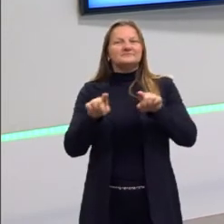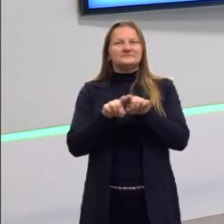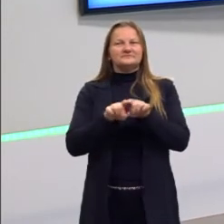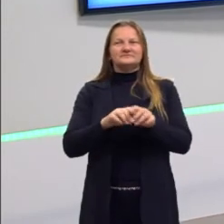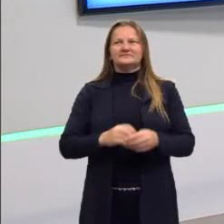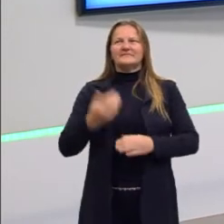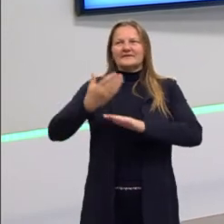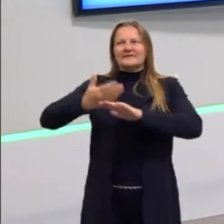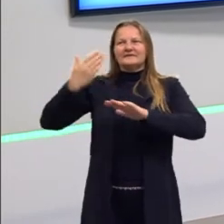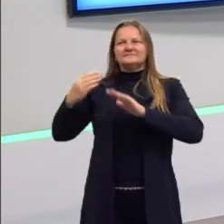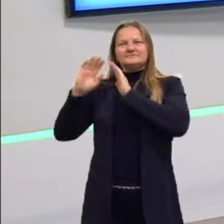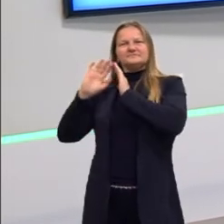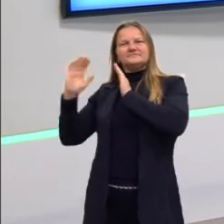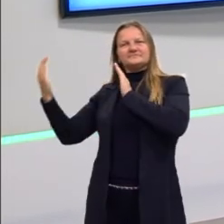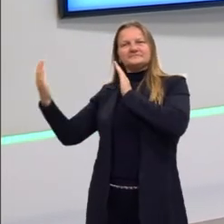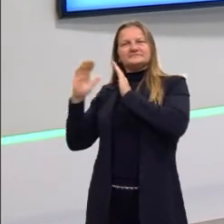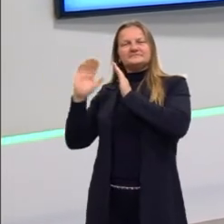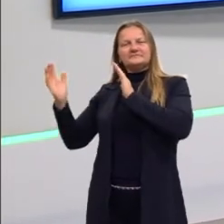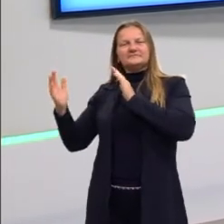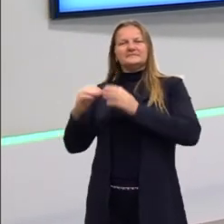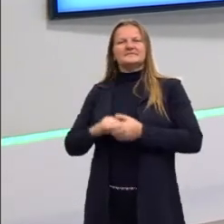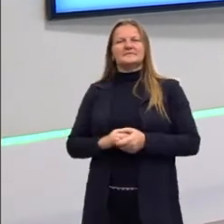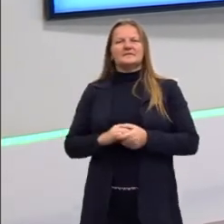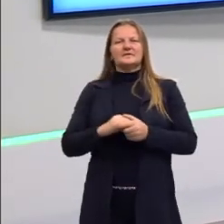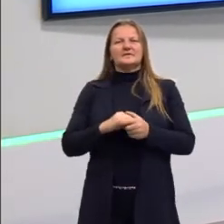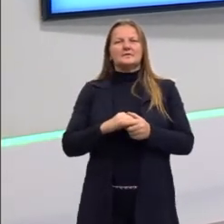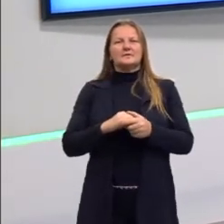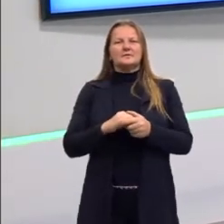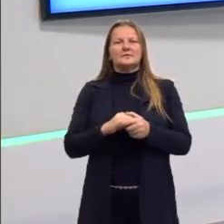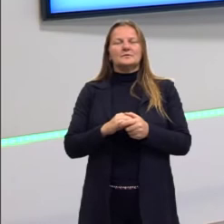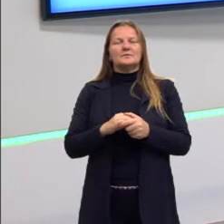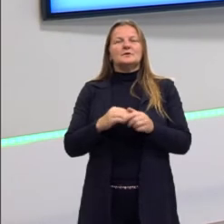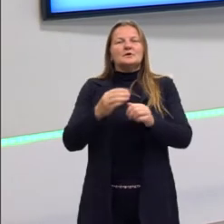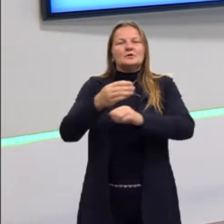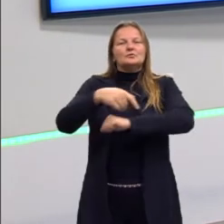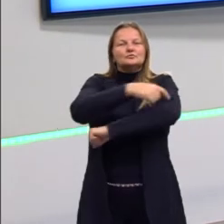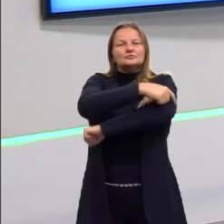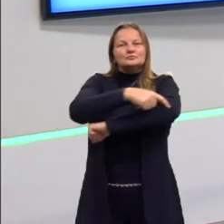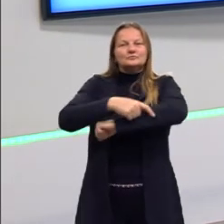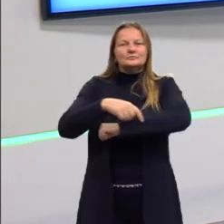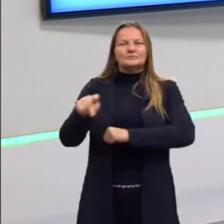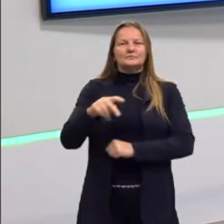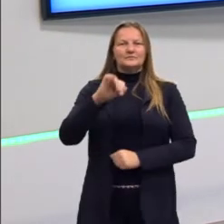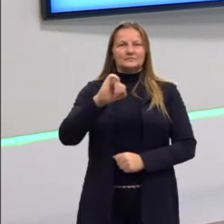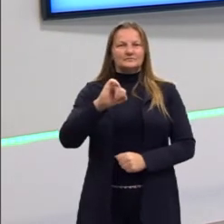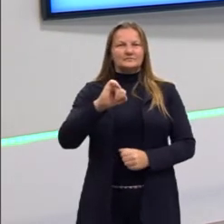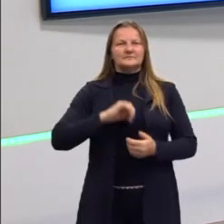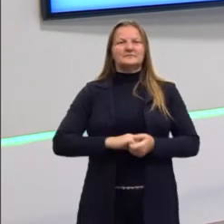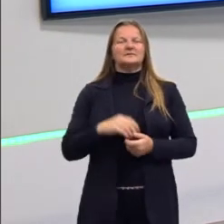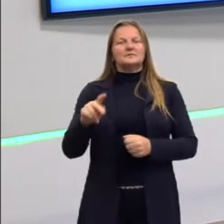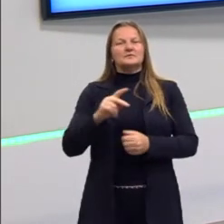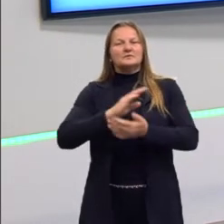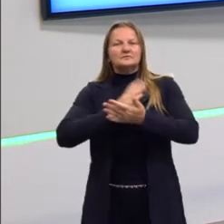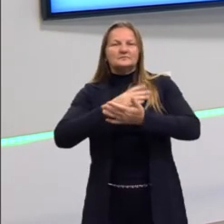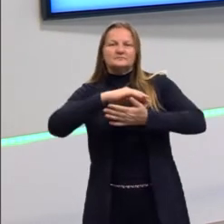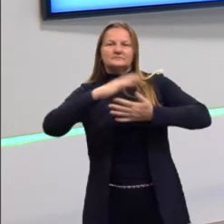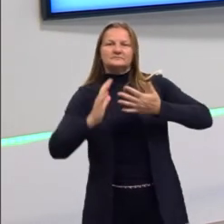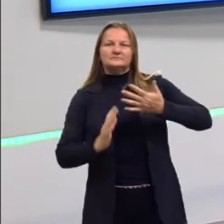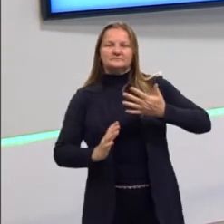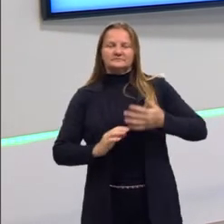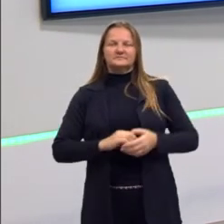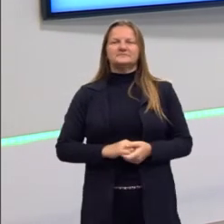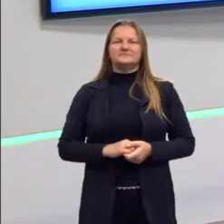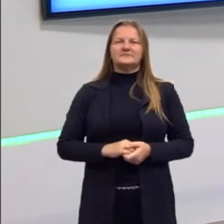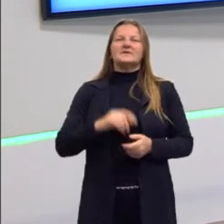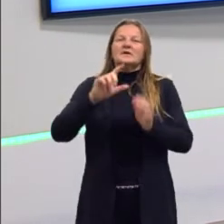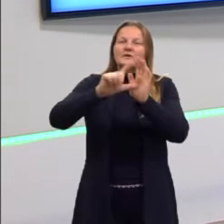Aqui atrás de mim, o quadro branco com os nossos slides do Pré-ENEM. No cantinho, a professora Lucimeia, nossa professora-intérprete de Libras